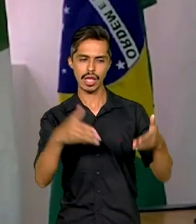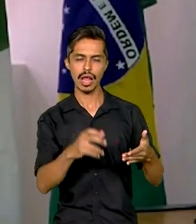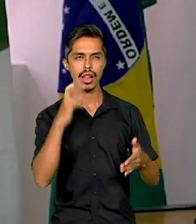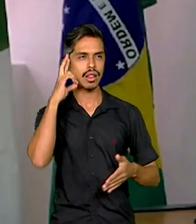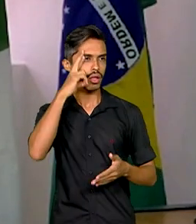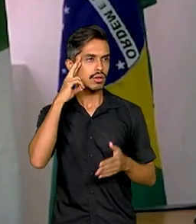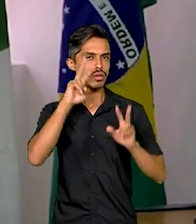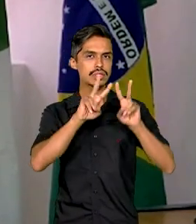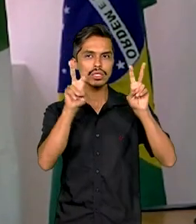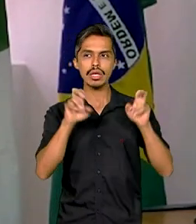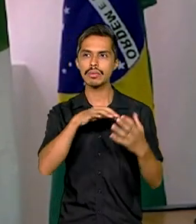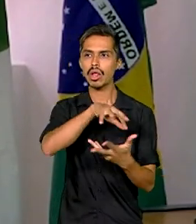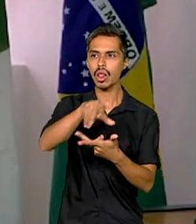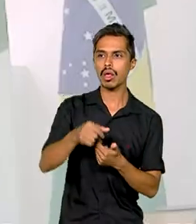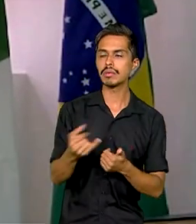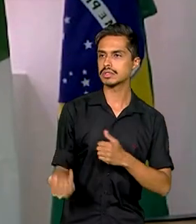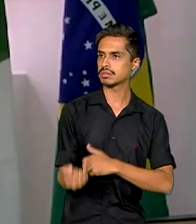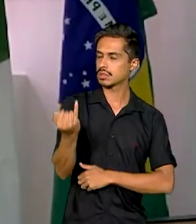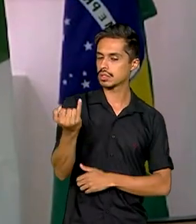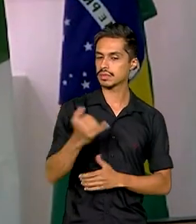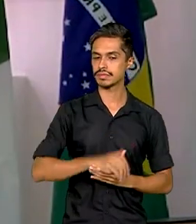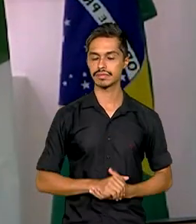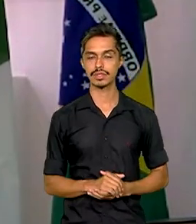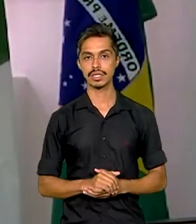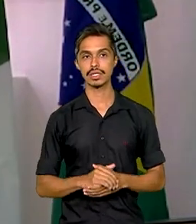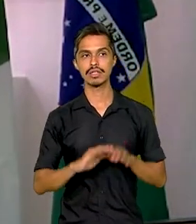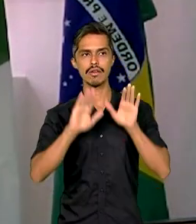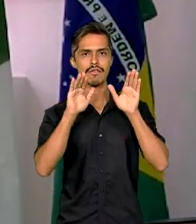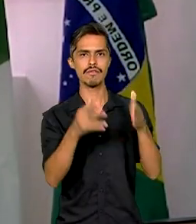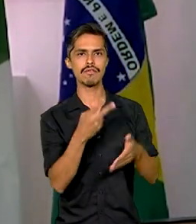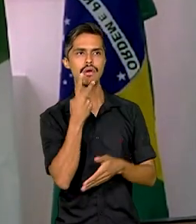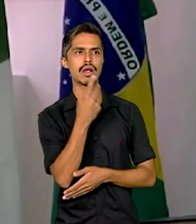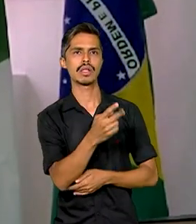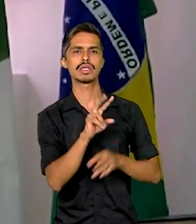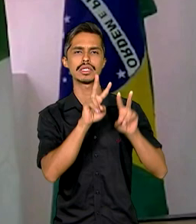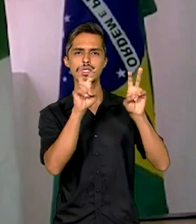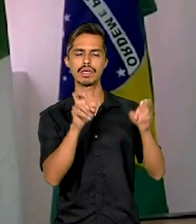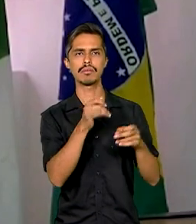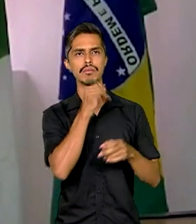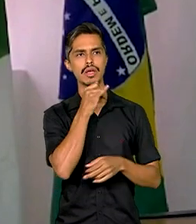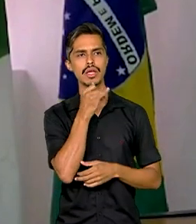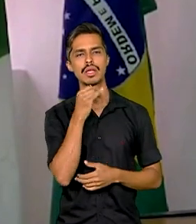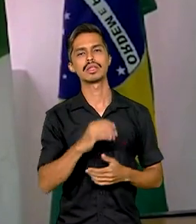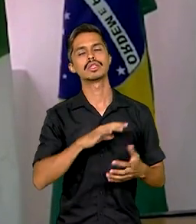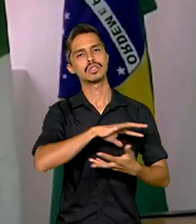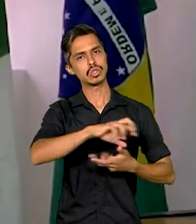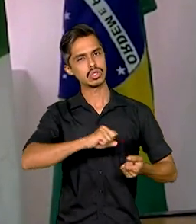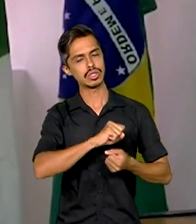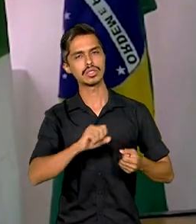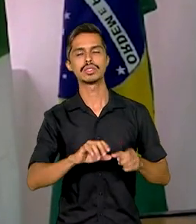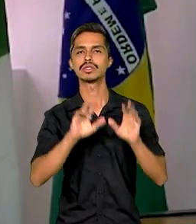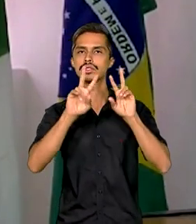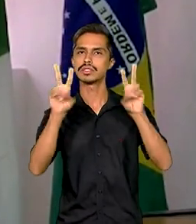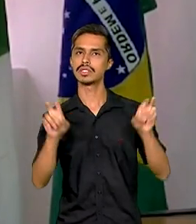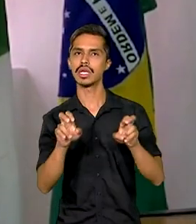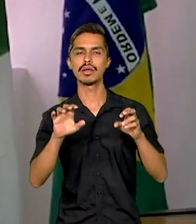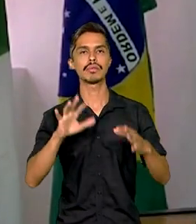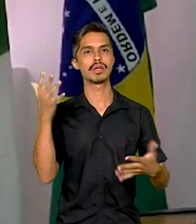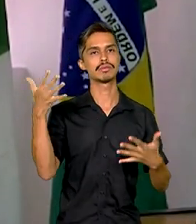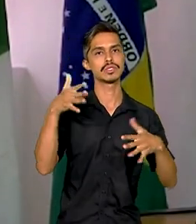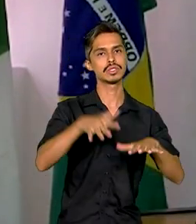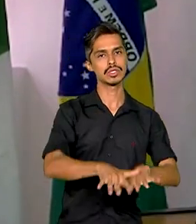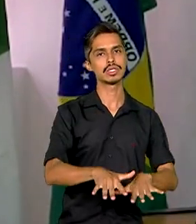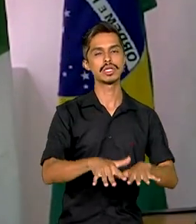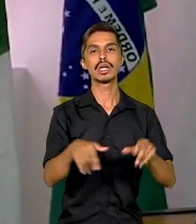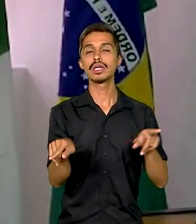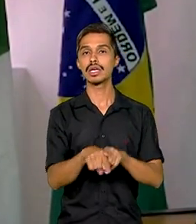questões globais importantes, abordando questões como sustentabilidade, inclusão social